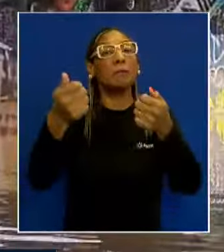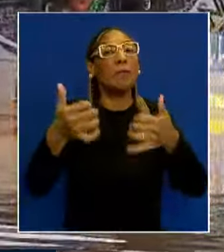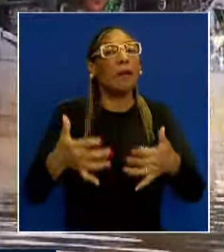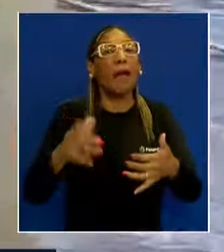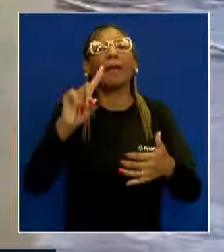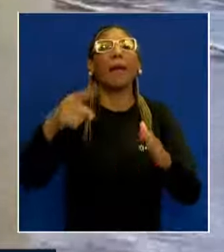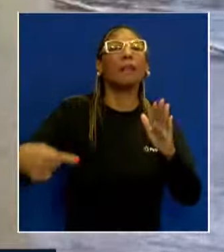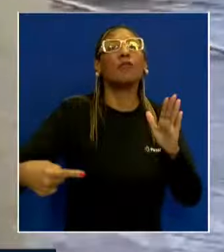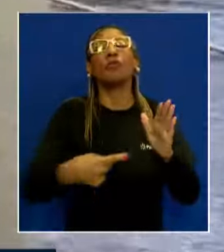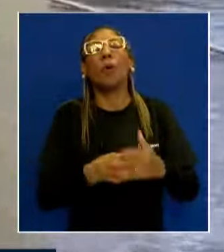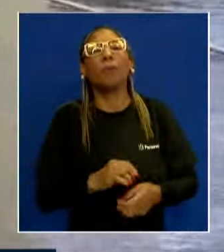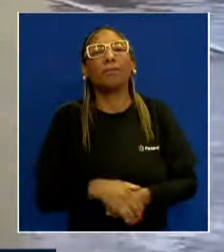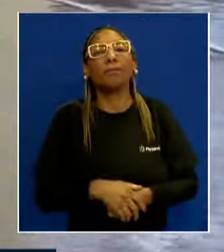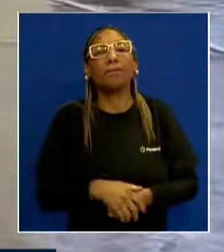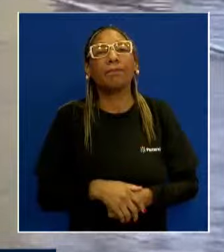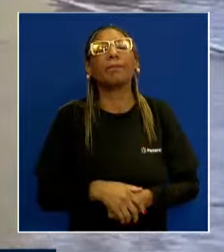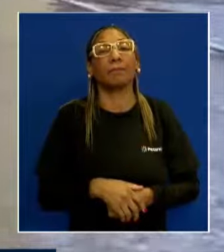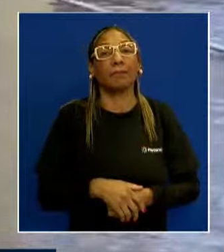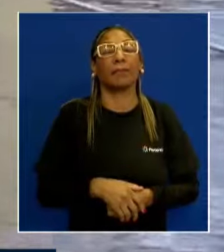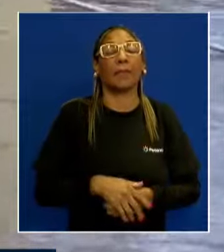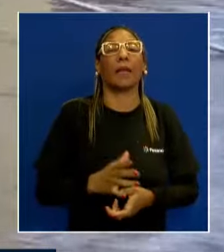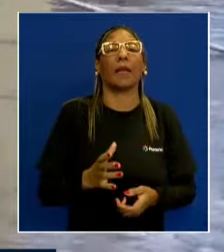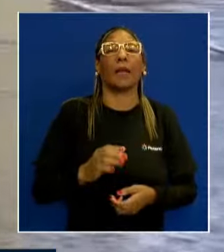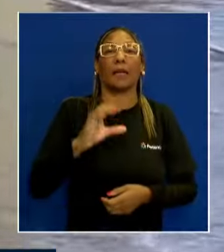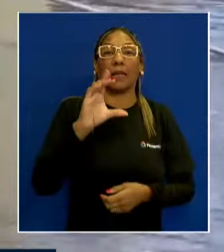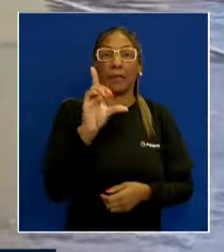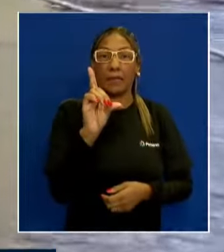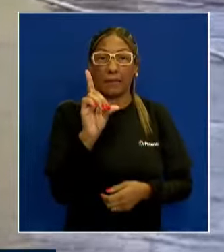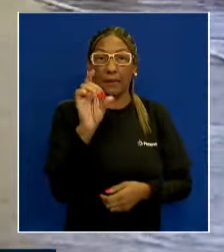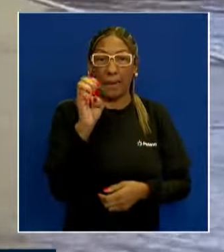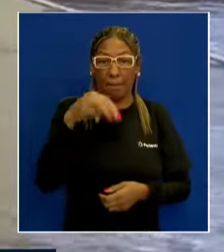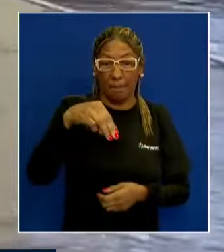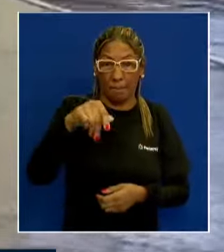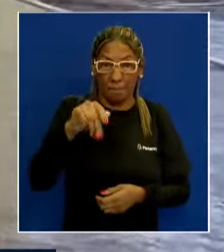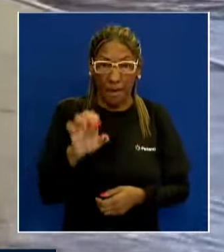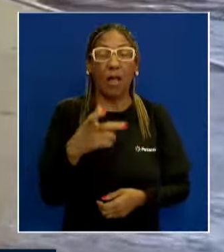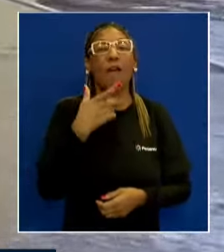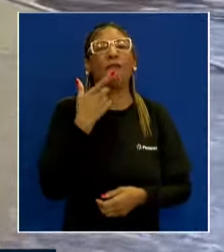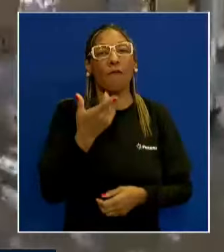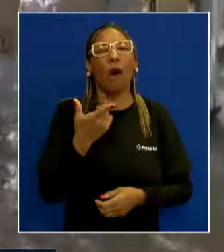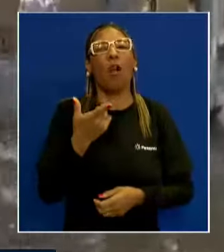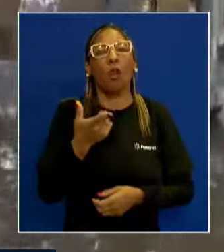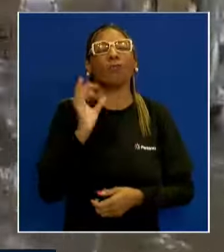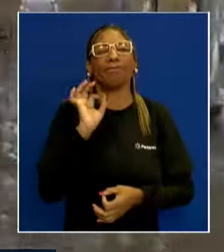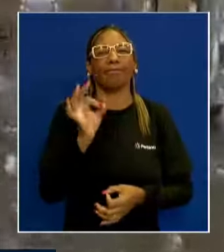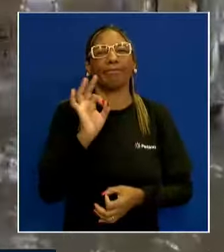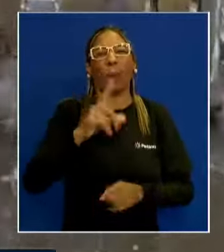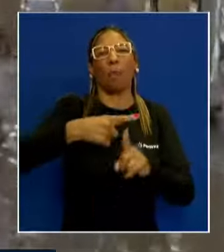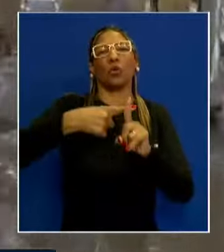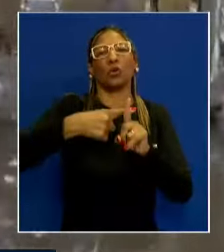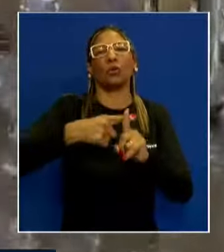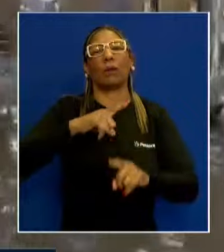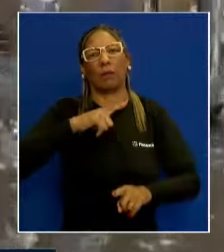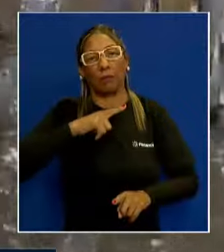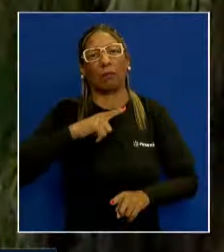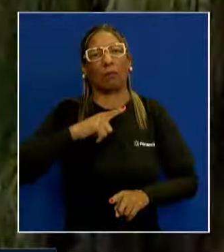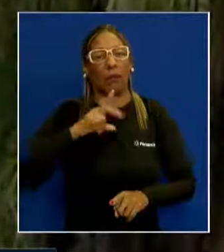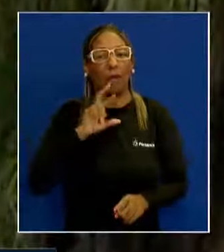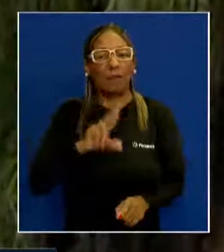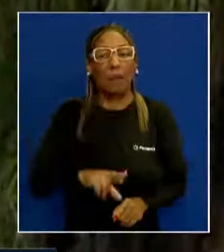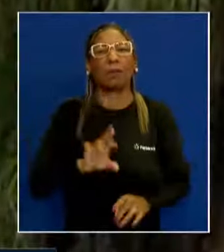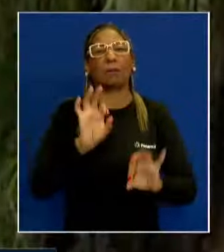denunciou. Em nota, o DEMAI afirmou que teve conhecimento da chegada deste processo administrativo em outubro de 2023.